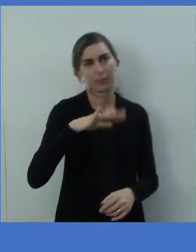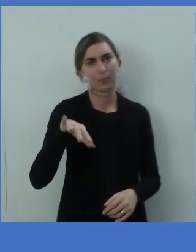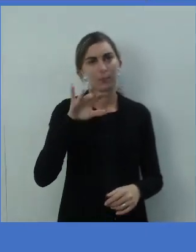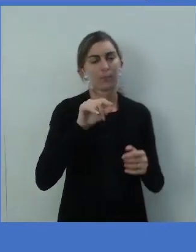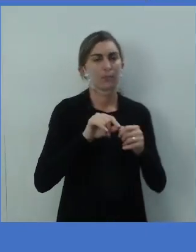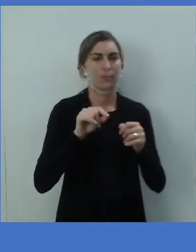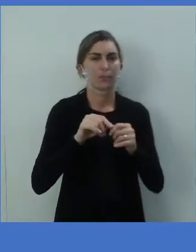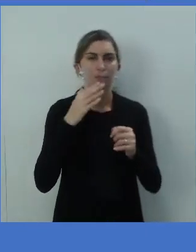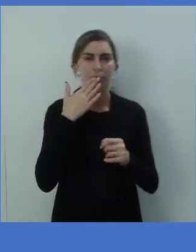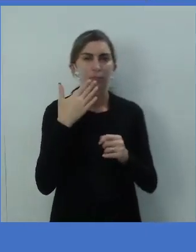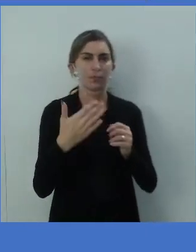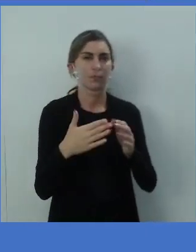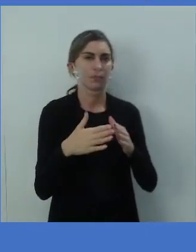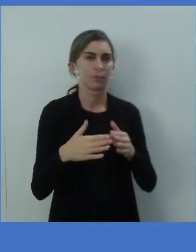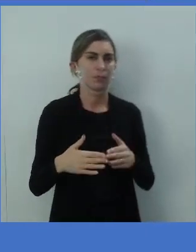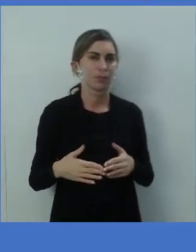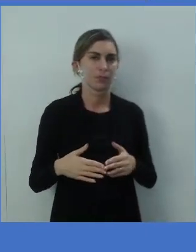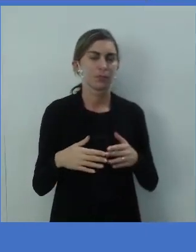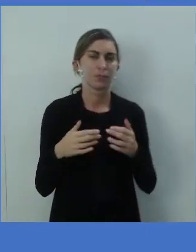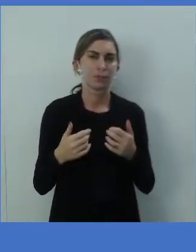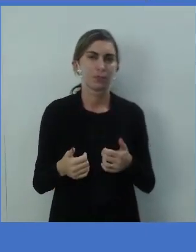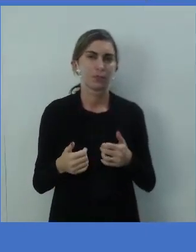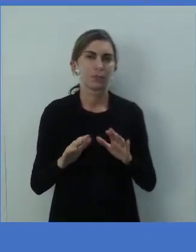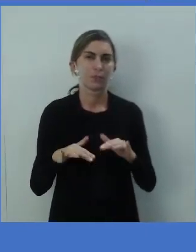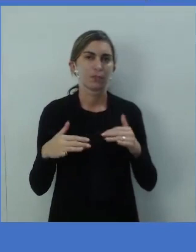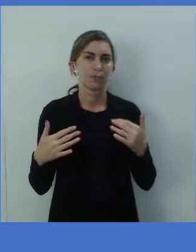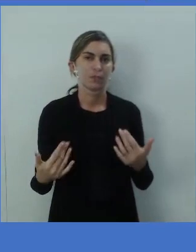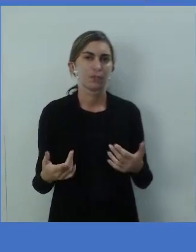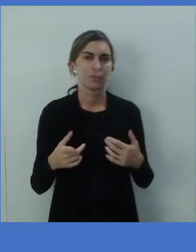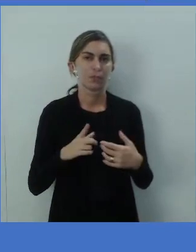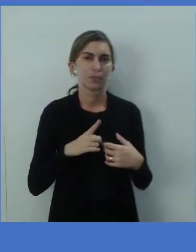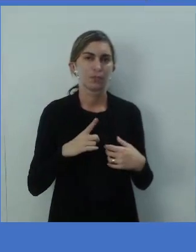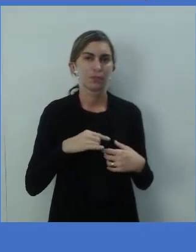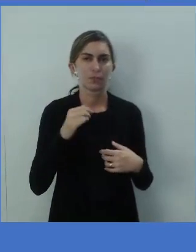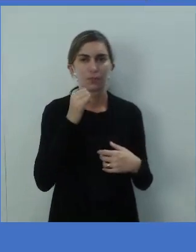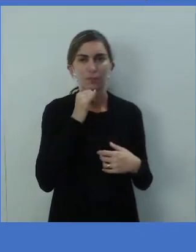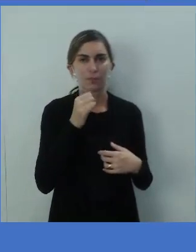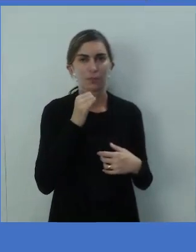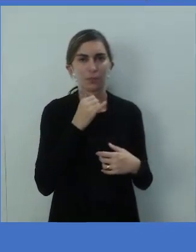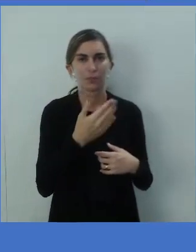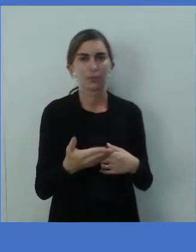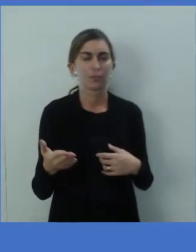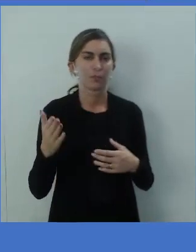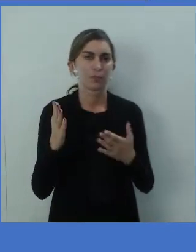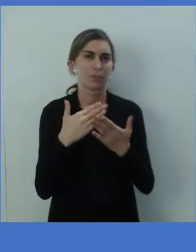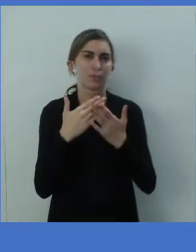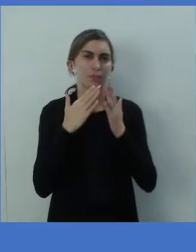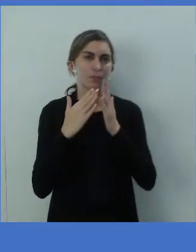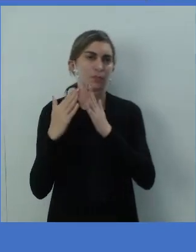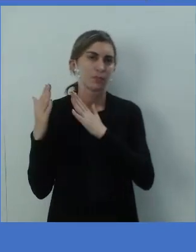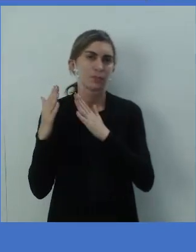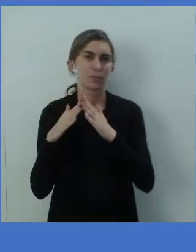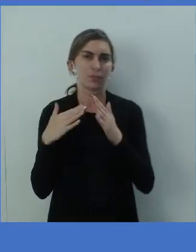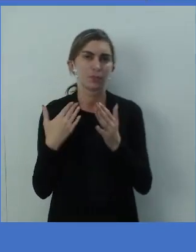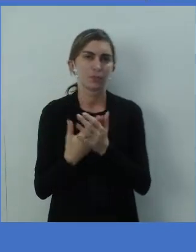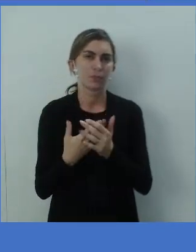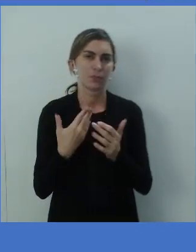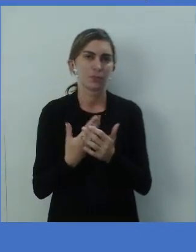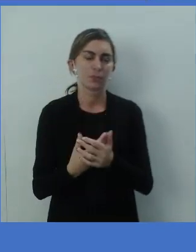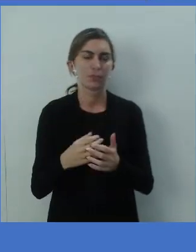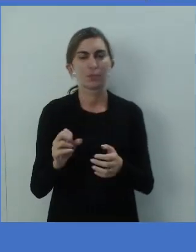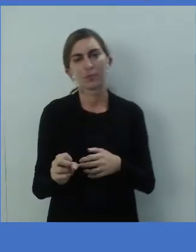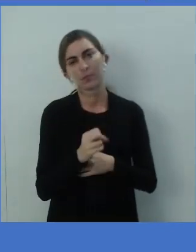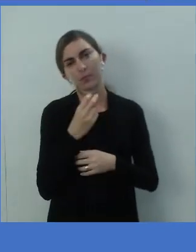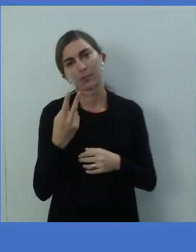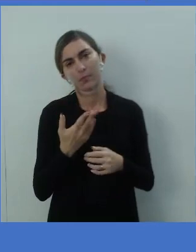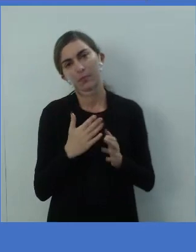essa solicitação, tá? Então, a gente tem aí, por exemplo, você vai na biblioteca da escola ou você vai na casa de um